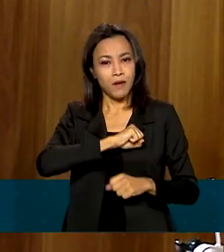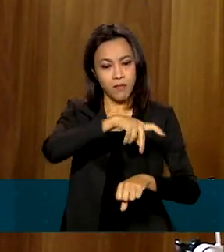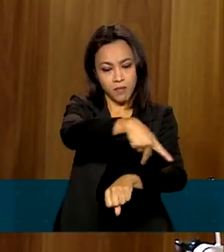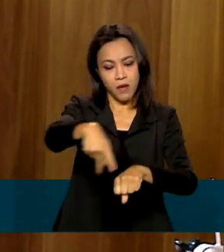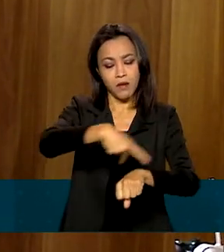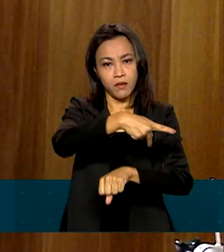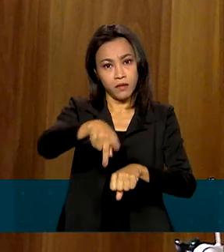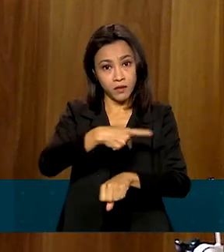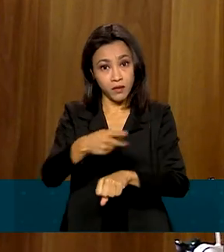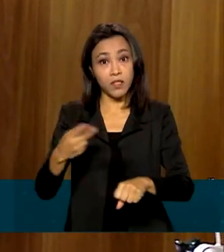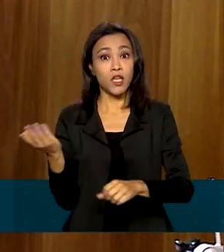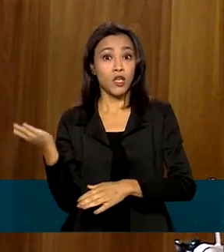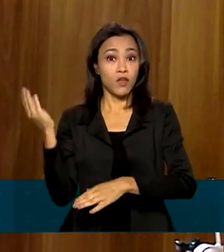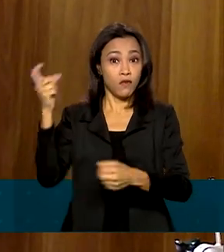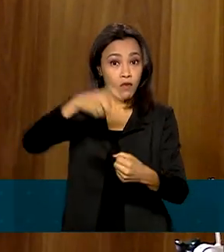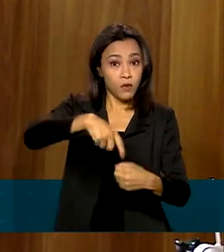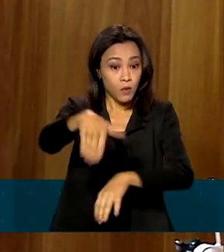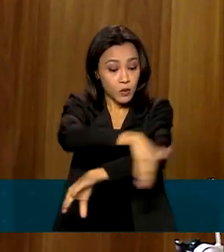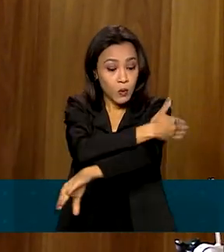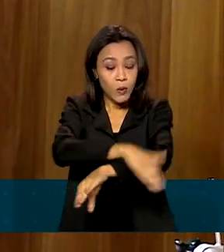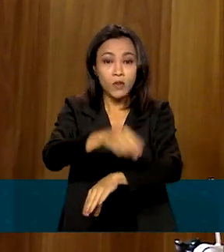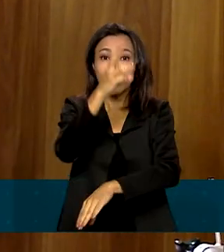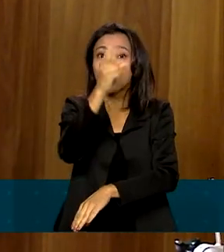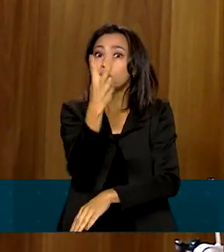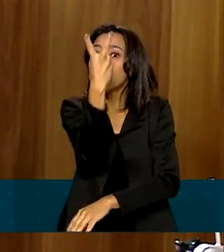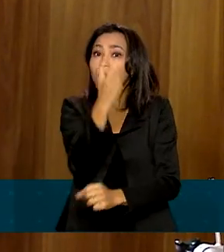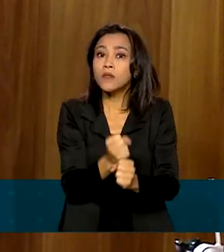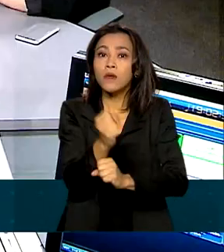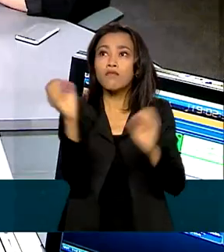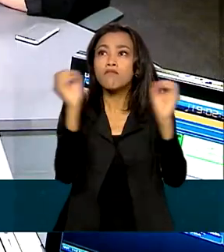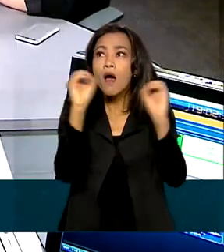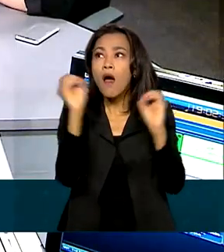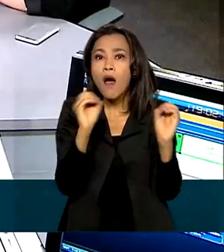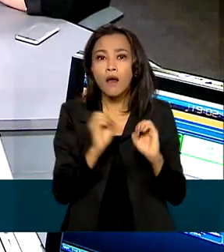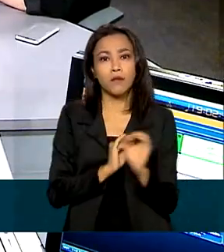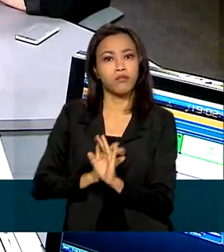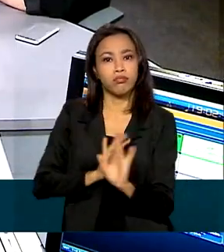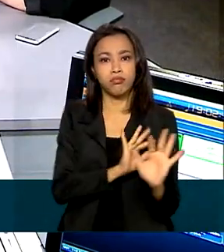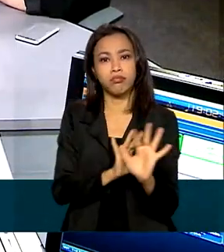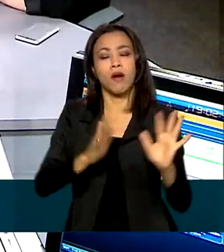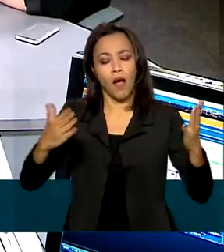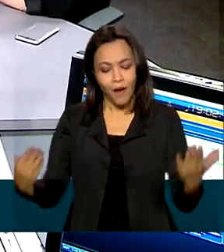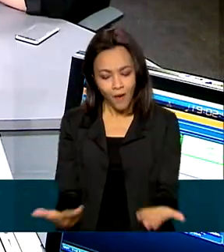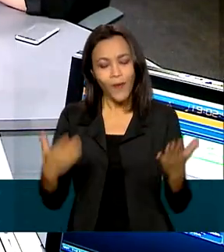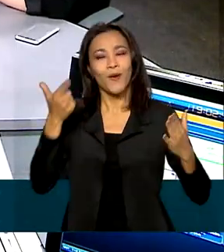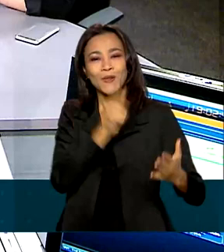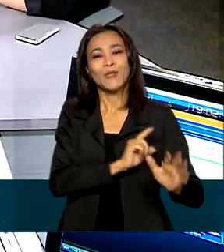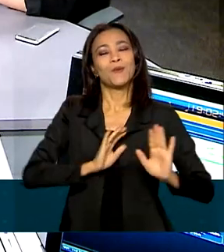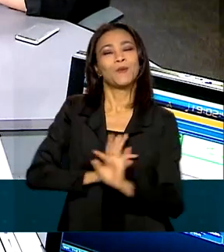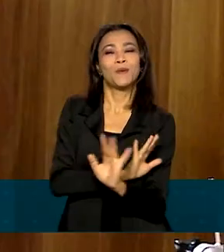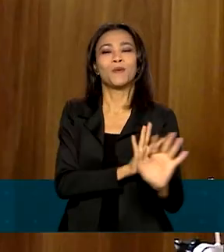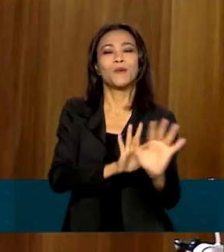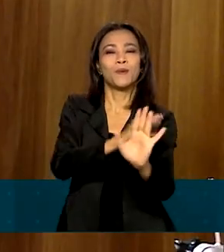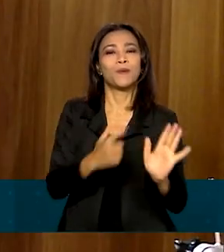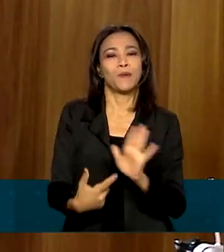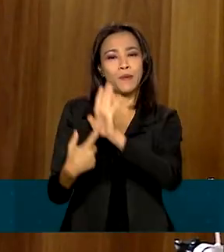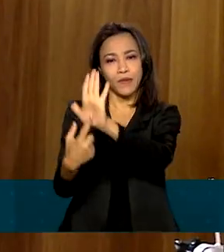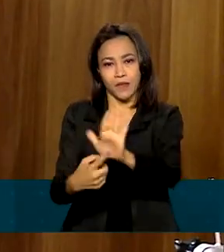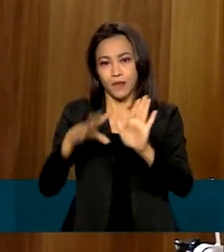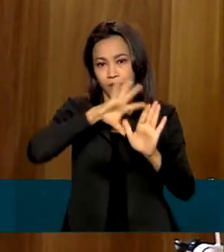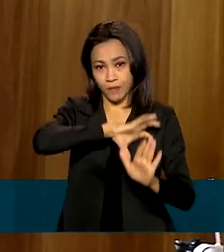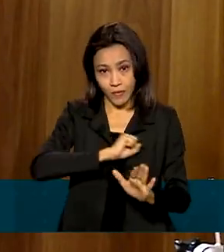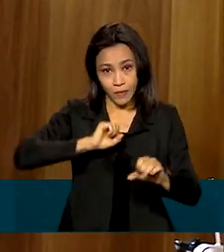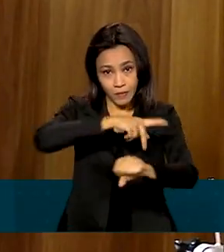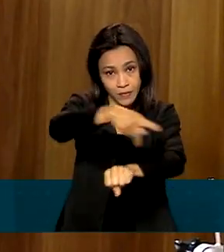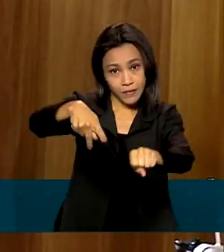voltando às ruas depois de dois anos sem desfile, puderam manifestar todo o seu patriotismo, todo o seu amor pela nossa pátria. A simbologia